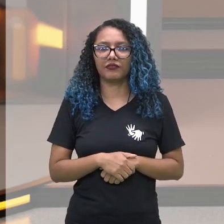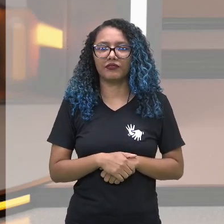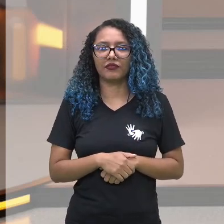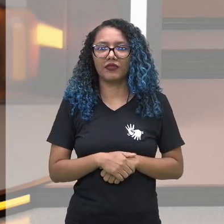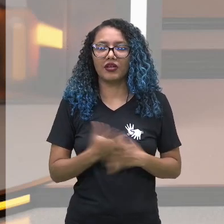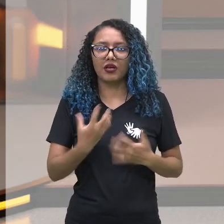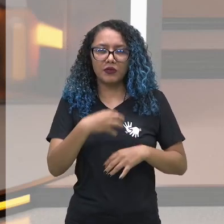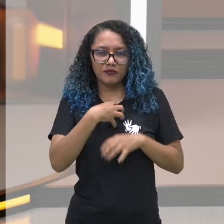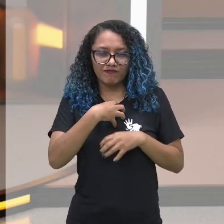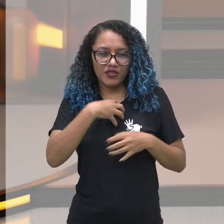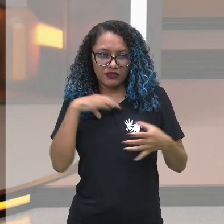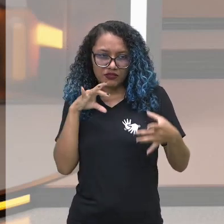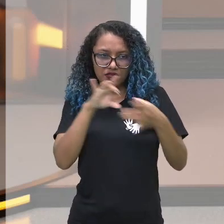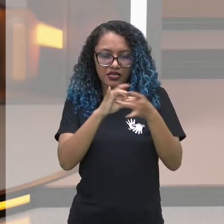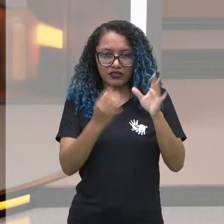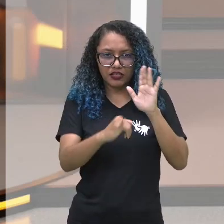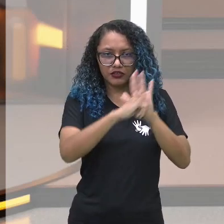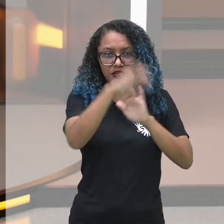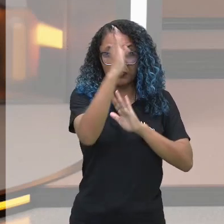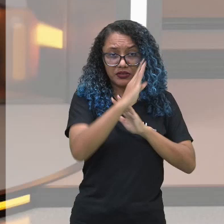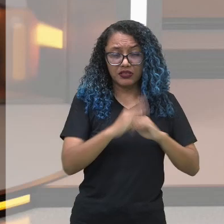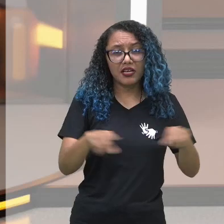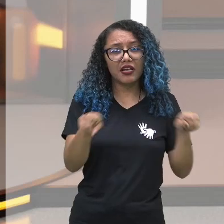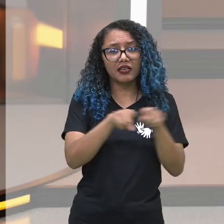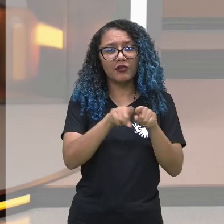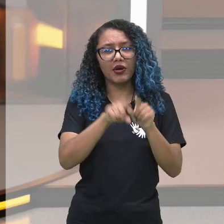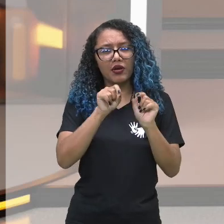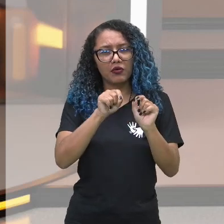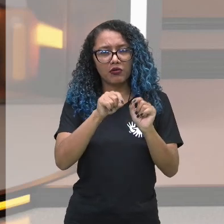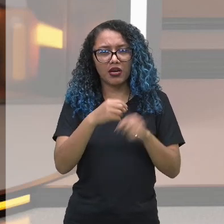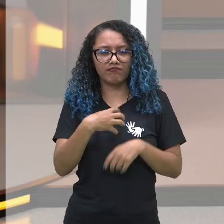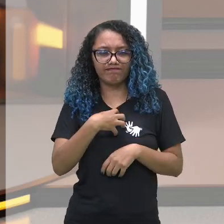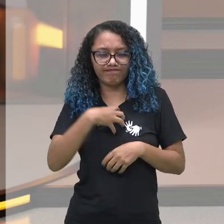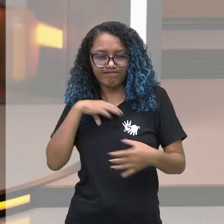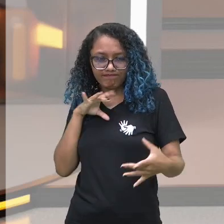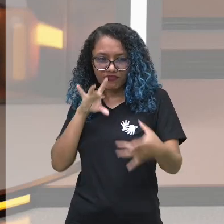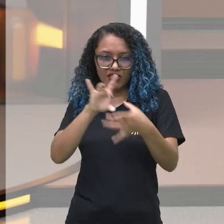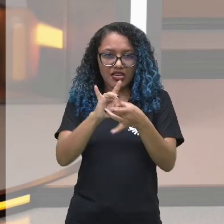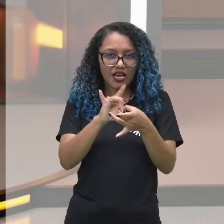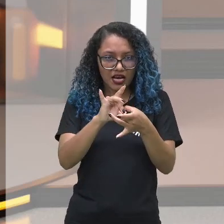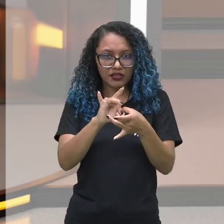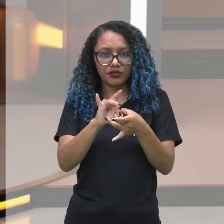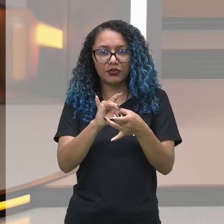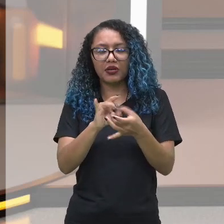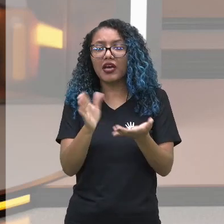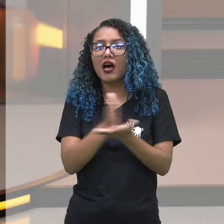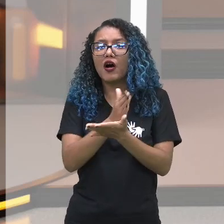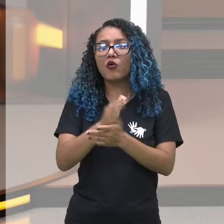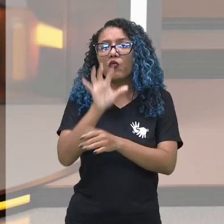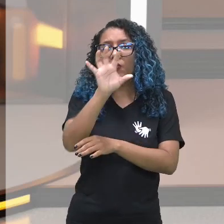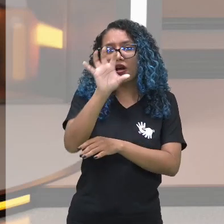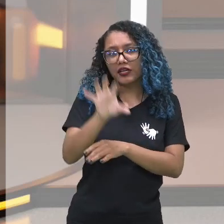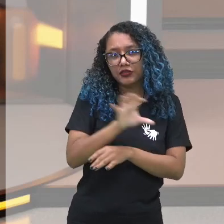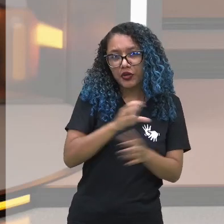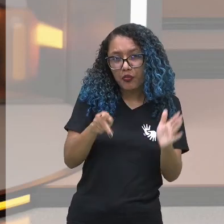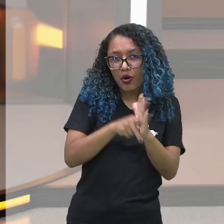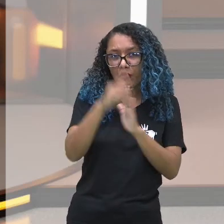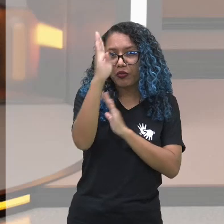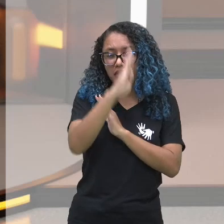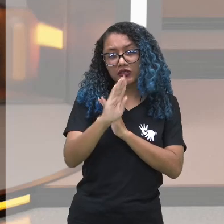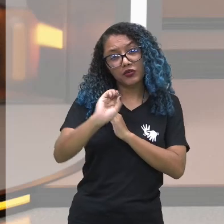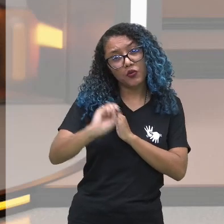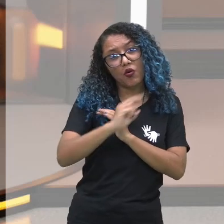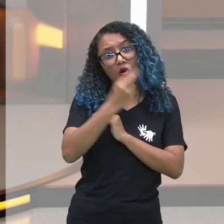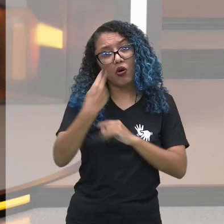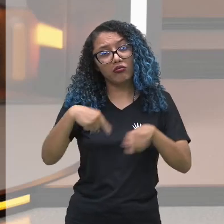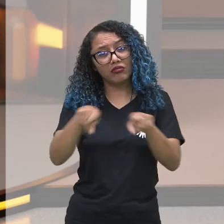à identidade brasileira. E ainda ter um sentimento associado a uma determinada região do Brasil.